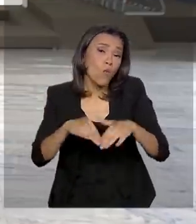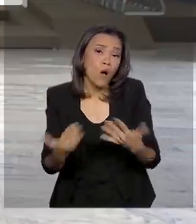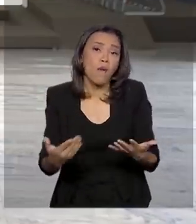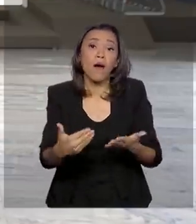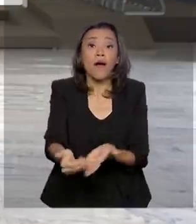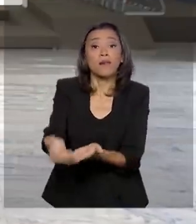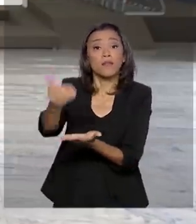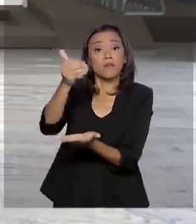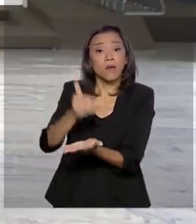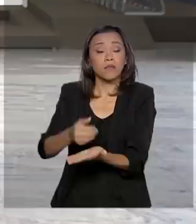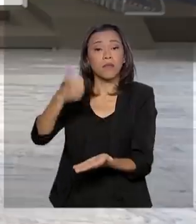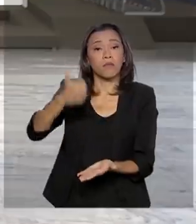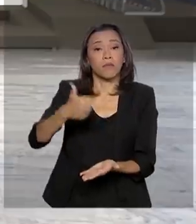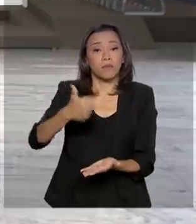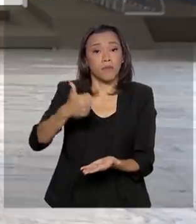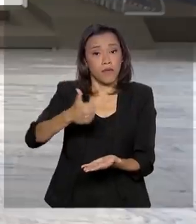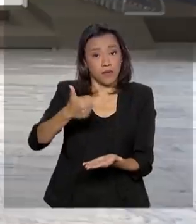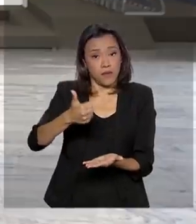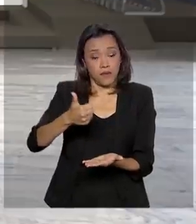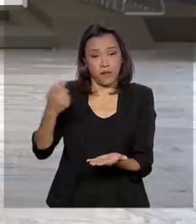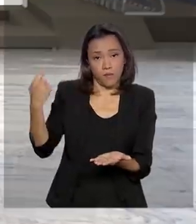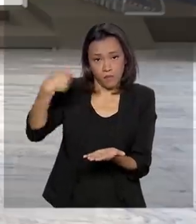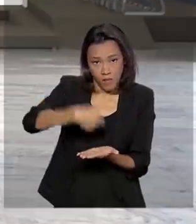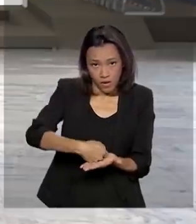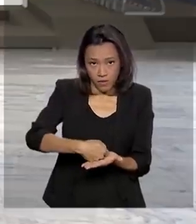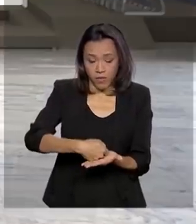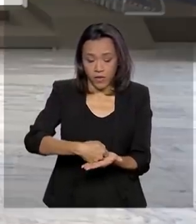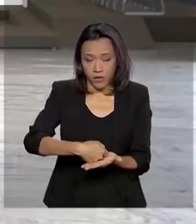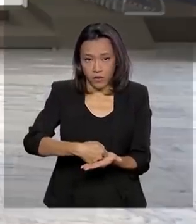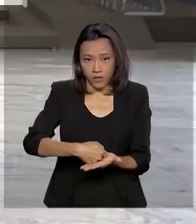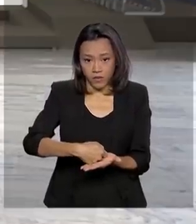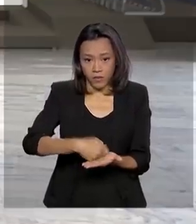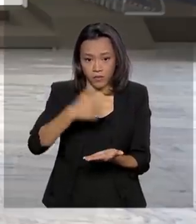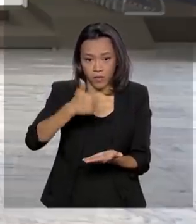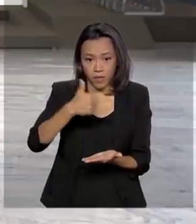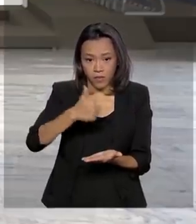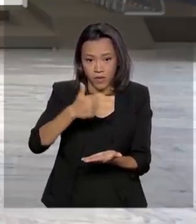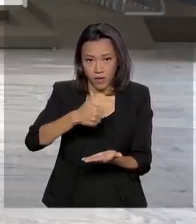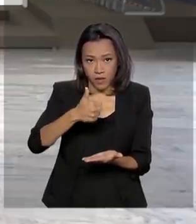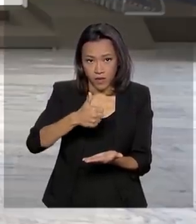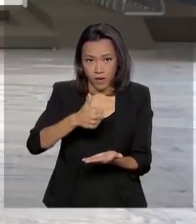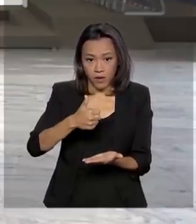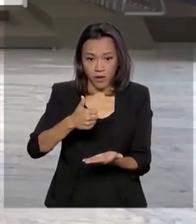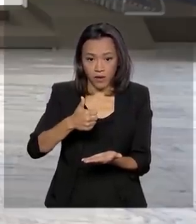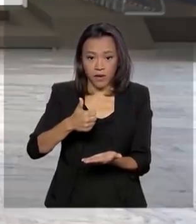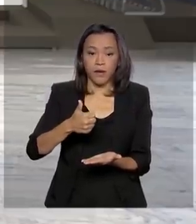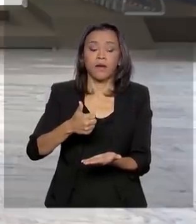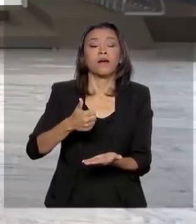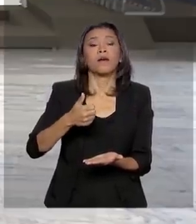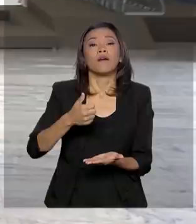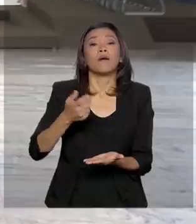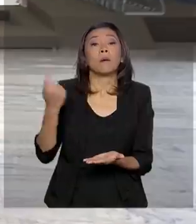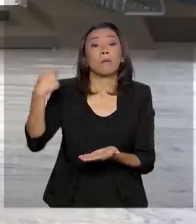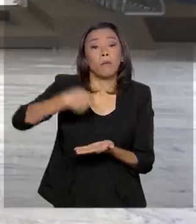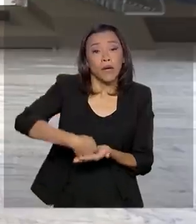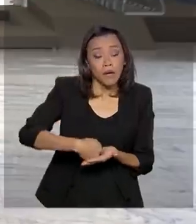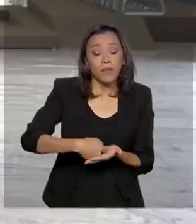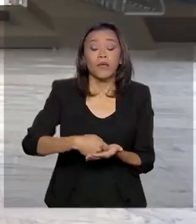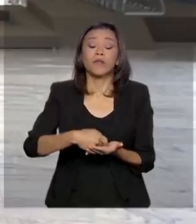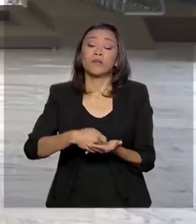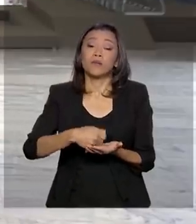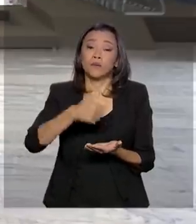antecipação da primeira parcela para 1º de abril do pagamento do